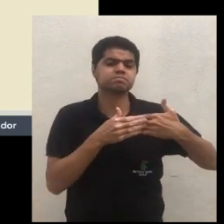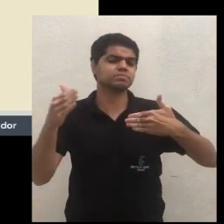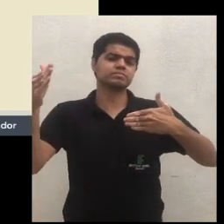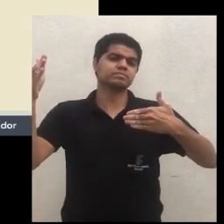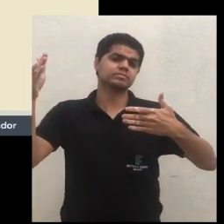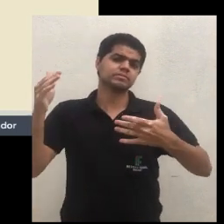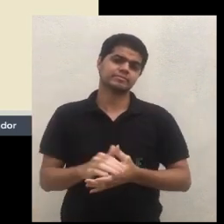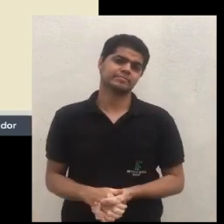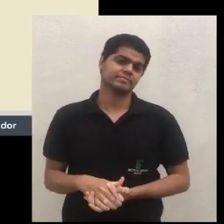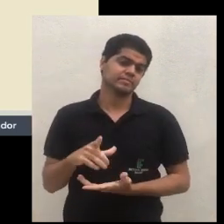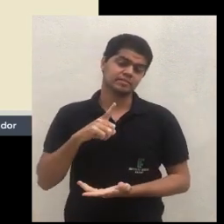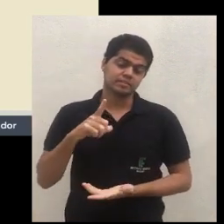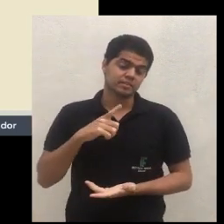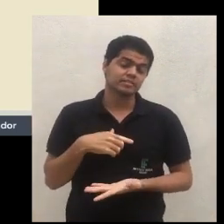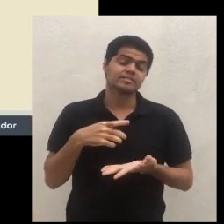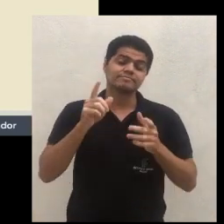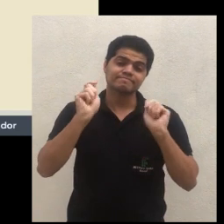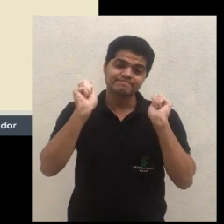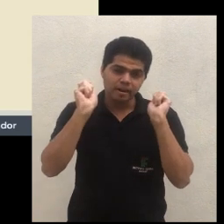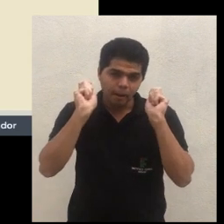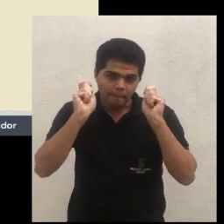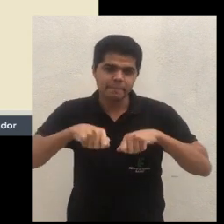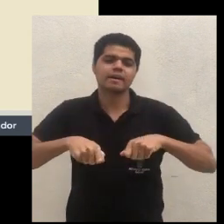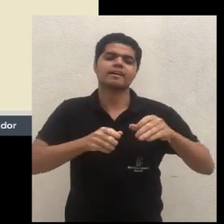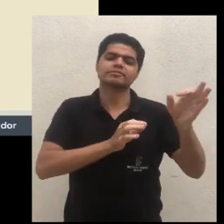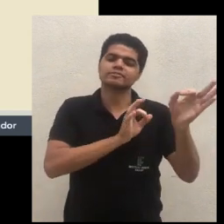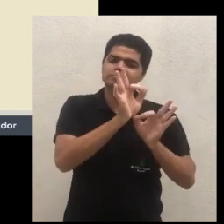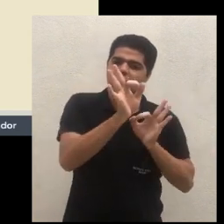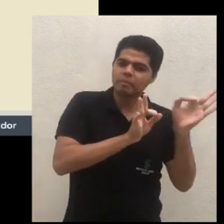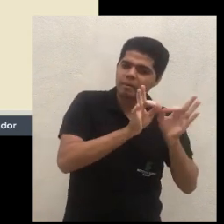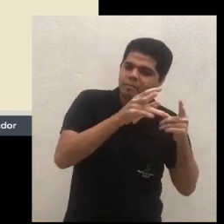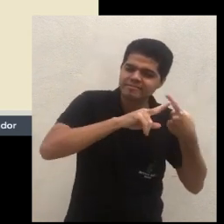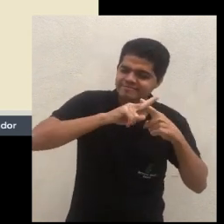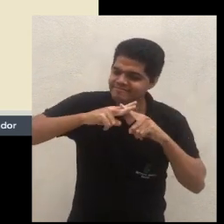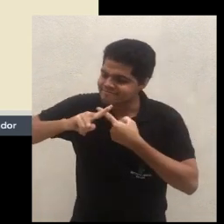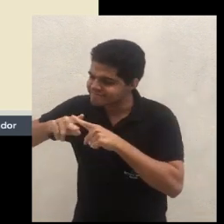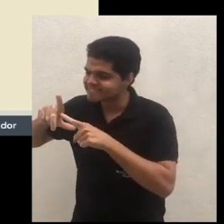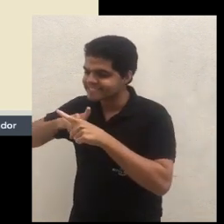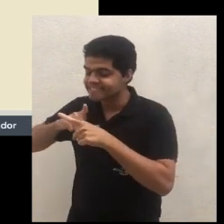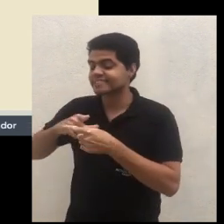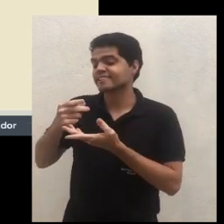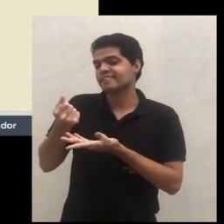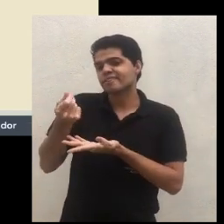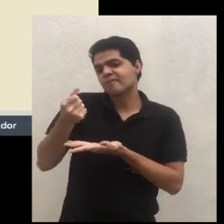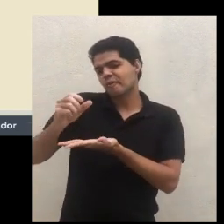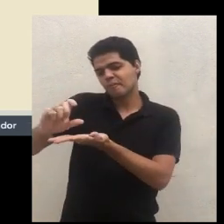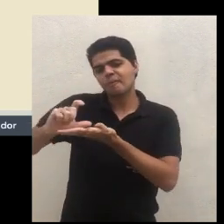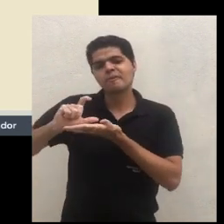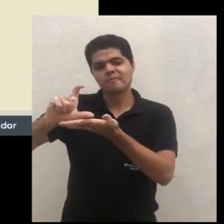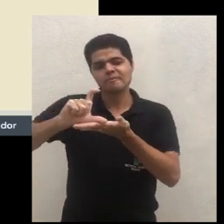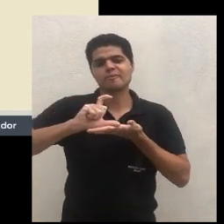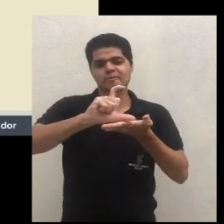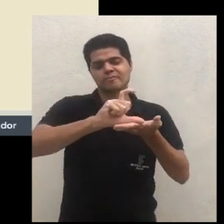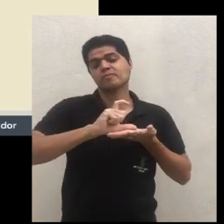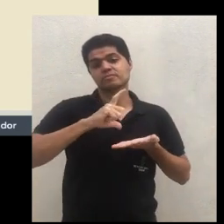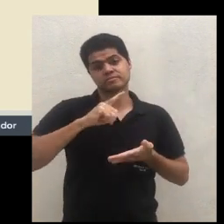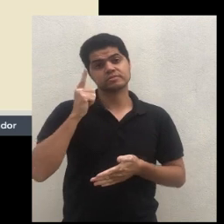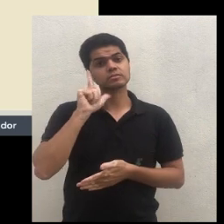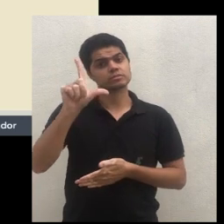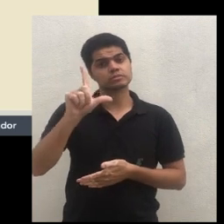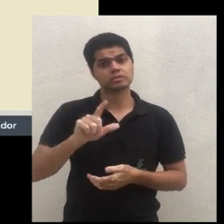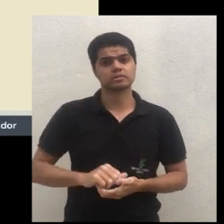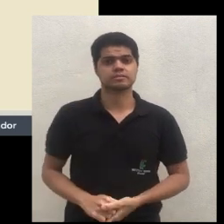a receita que ela dá já é suficiente para fazer a manutenção e ainda sobrar por agricultor, ficar uma renda por